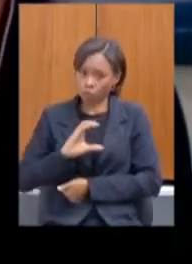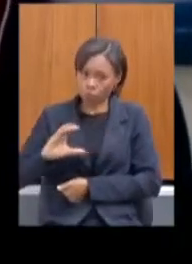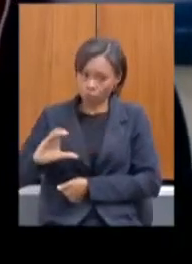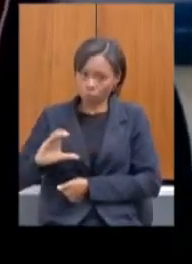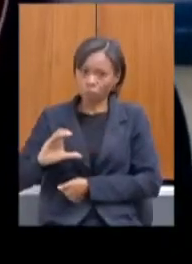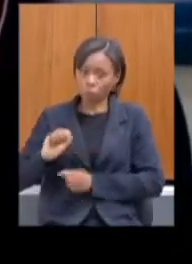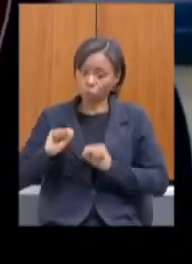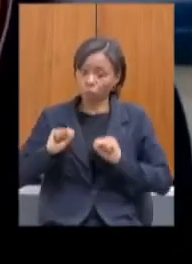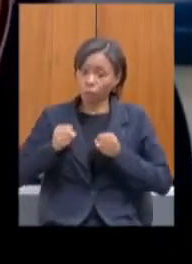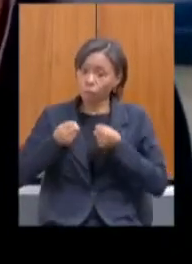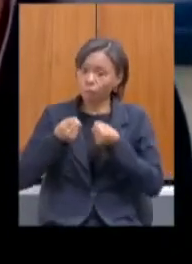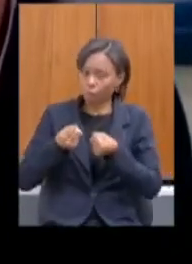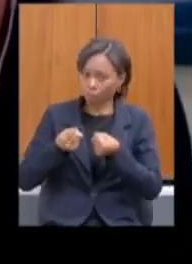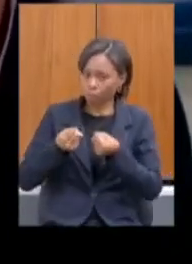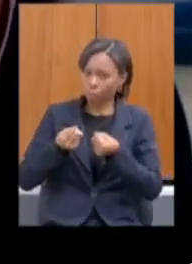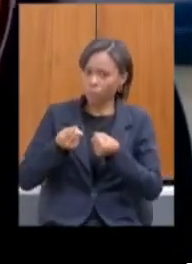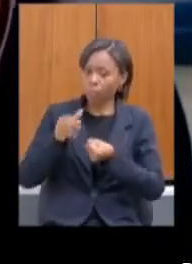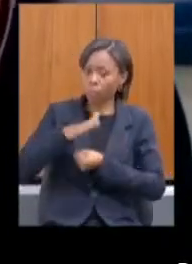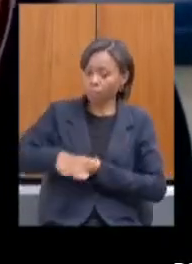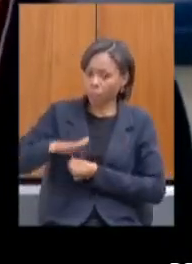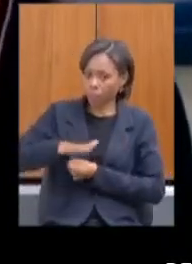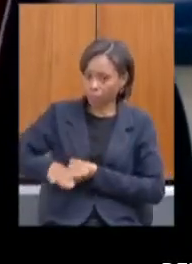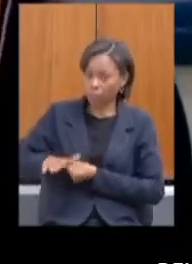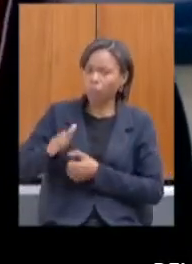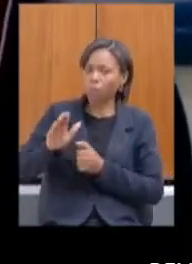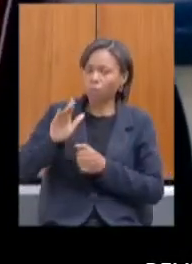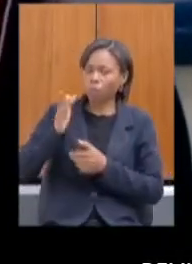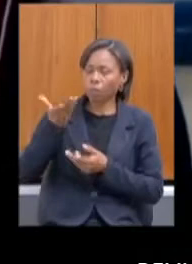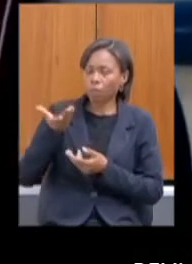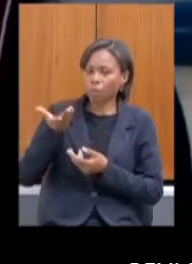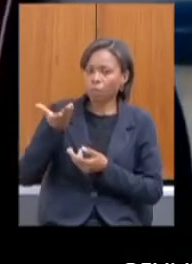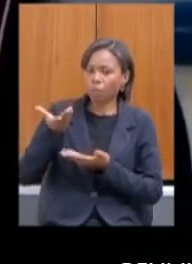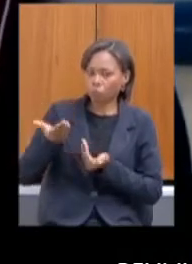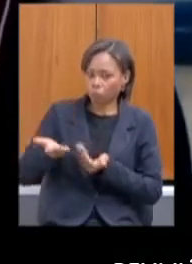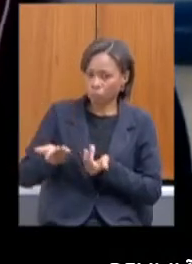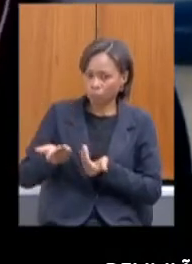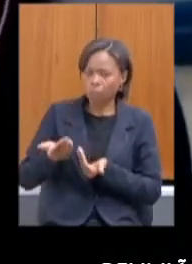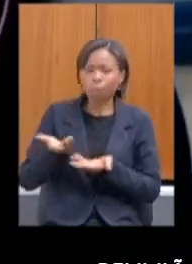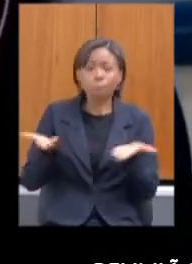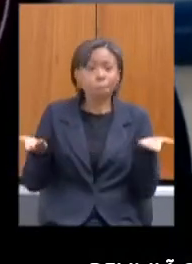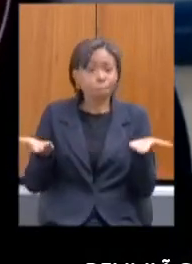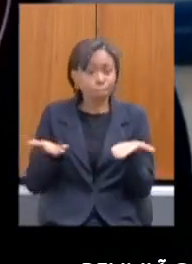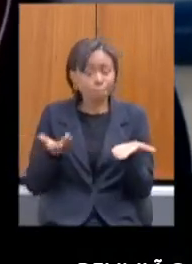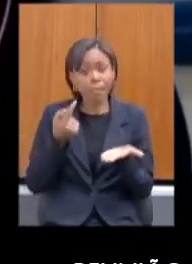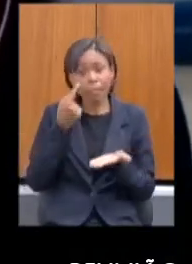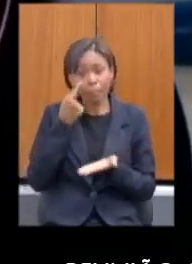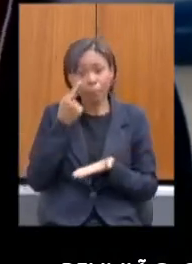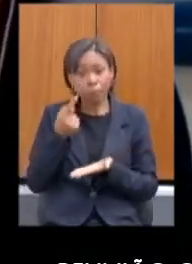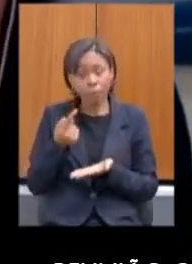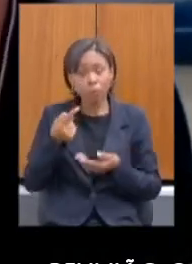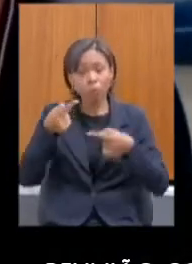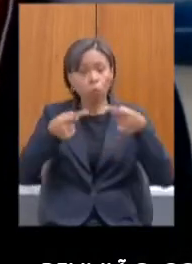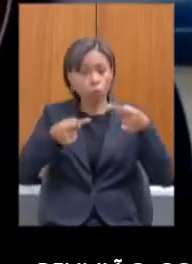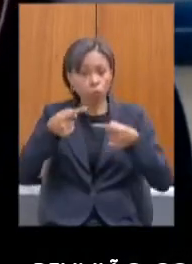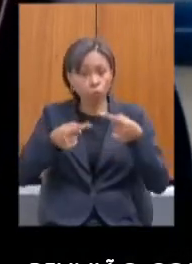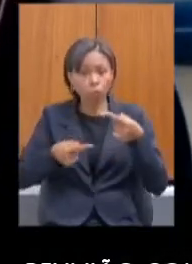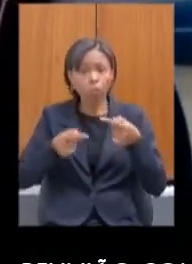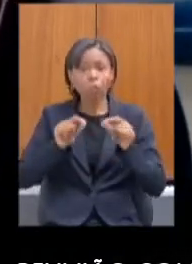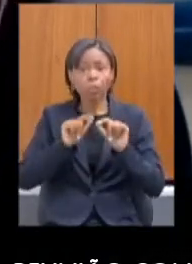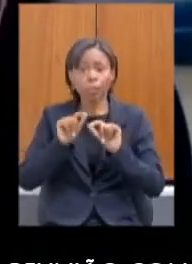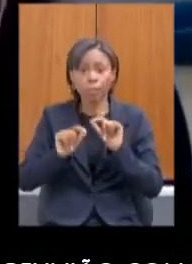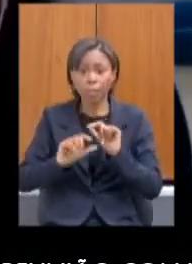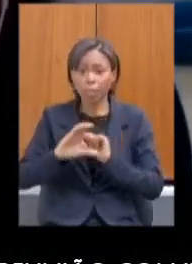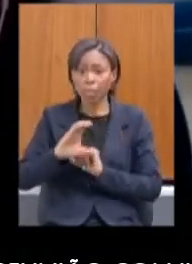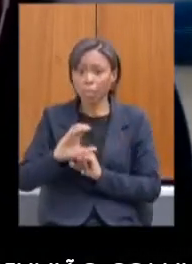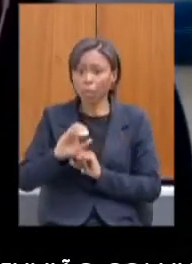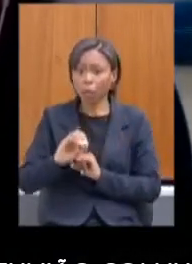em Defesa dos Direitos da Criança e do Adolescente, estamos acompanhando agora a discussão da implementação da congestão nas unidades